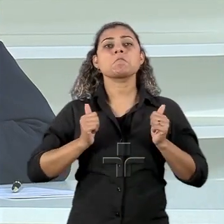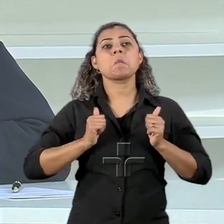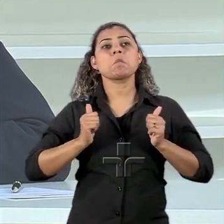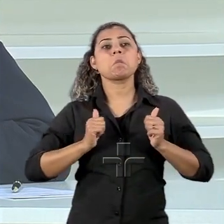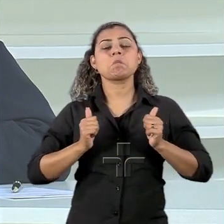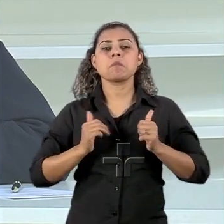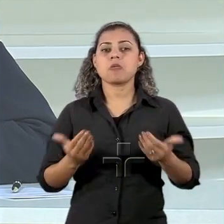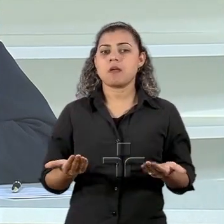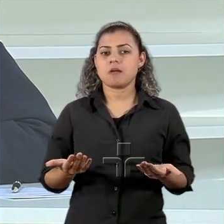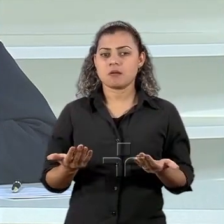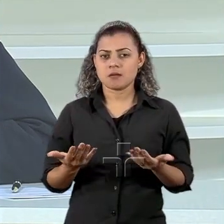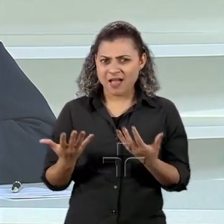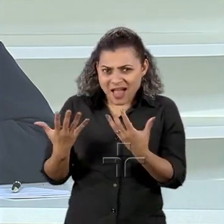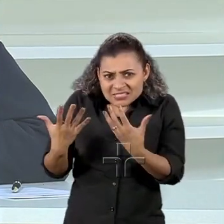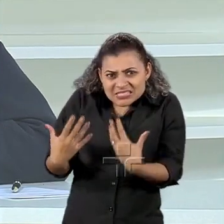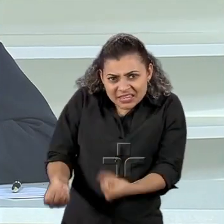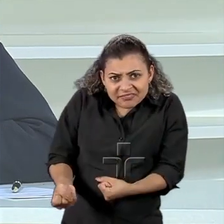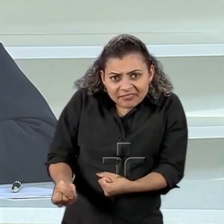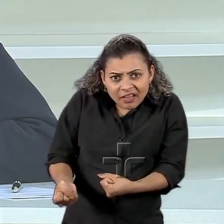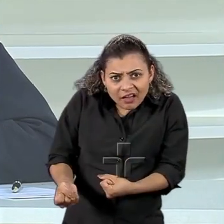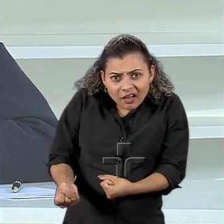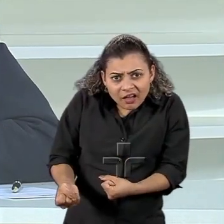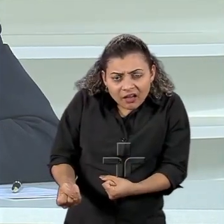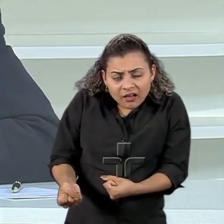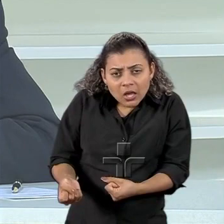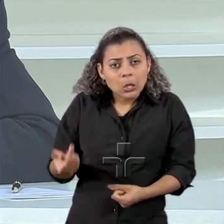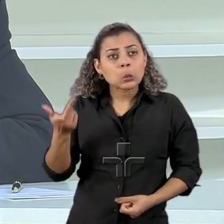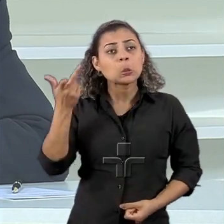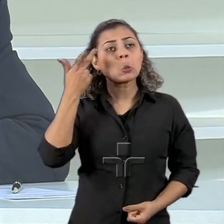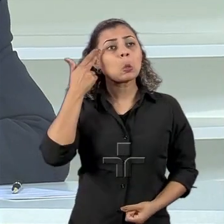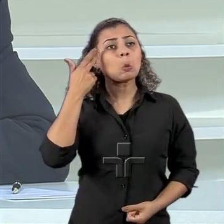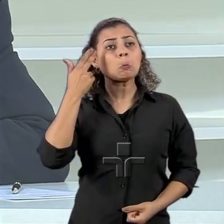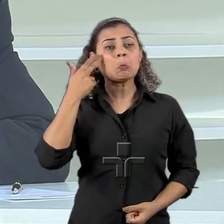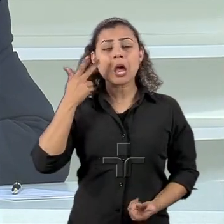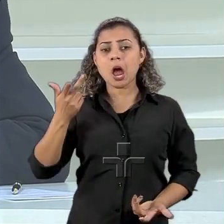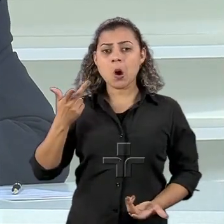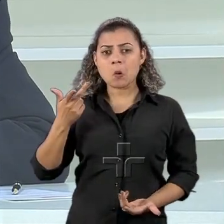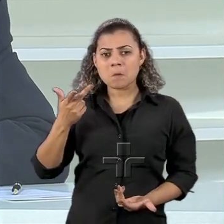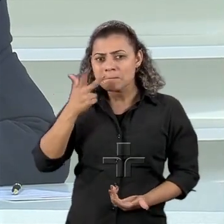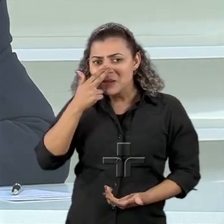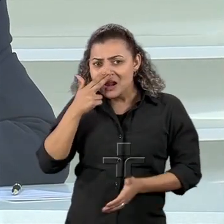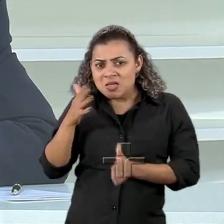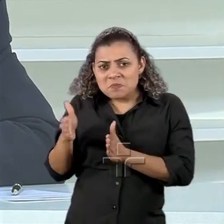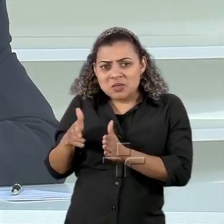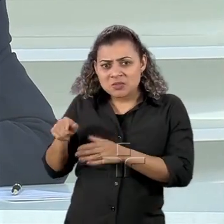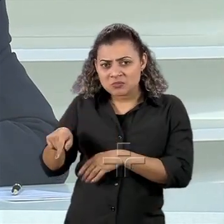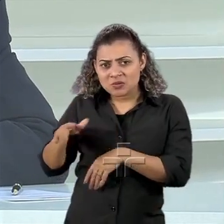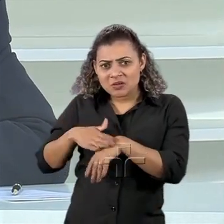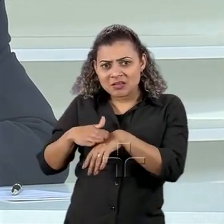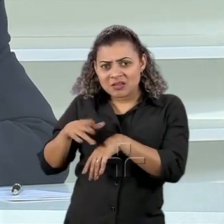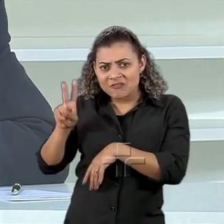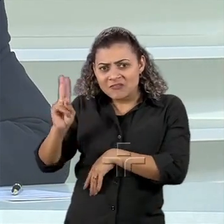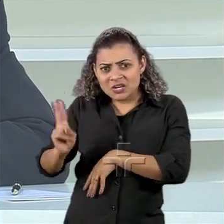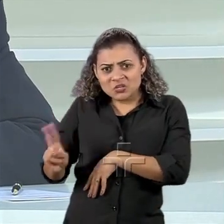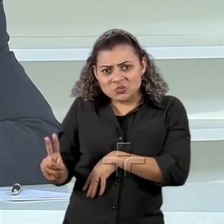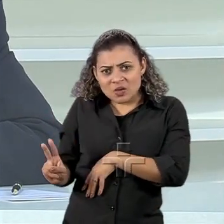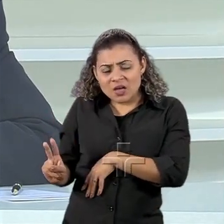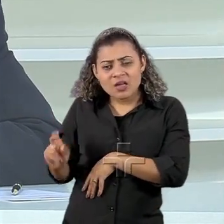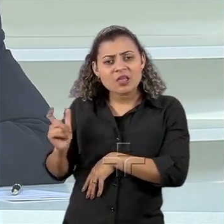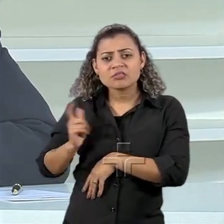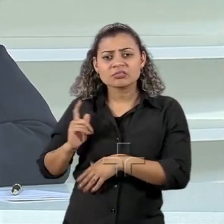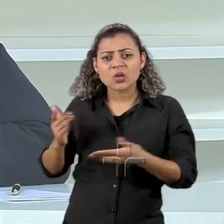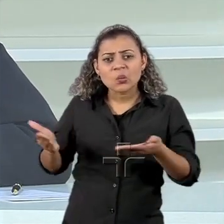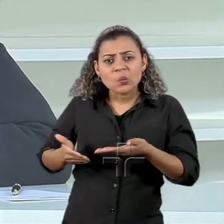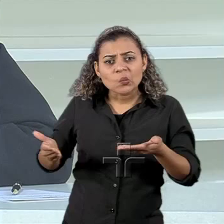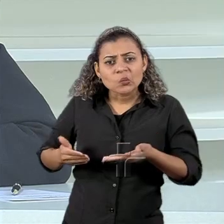aceitar passivamente que um regime da característica que existe hoje